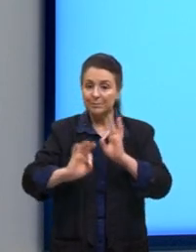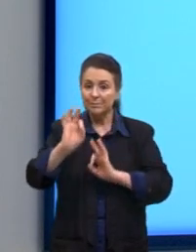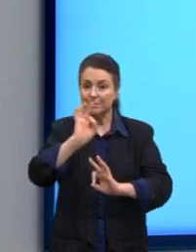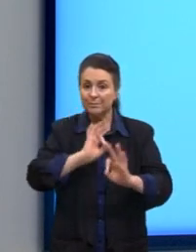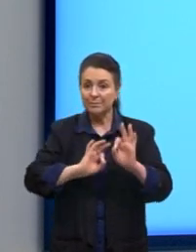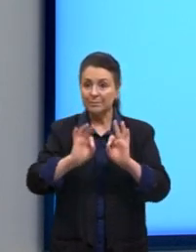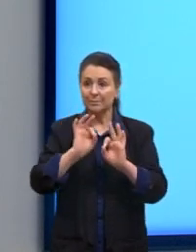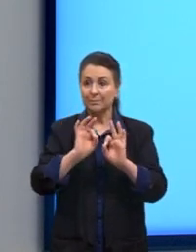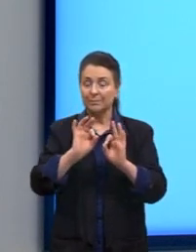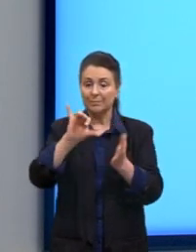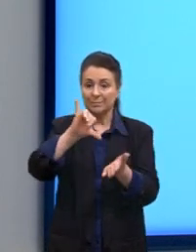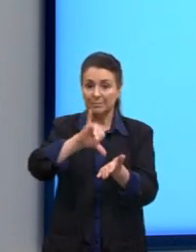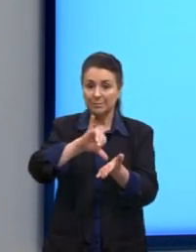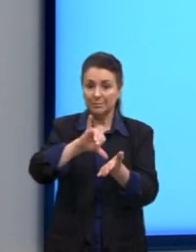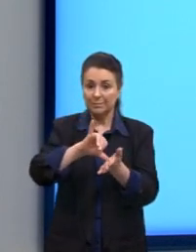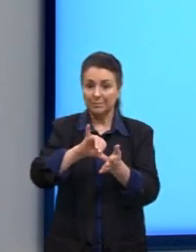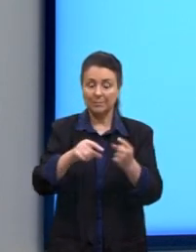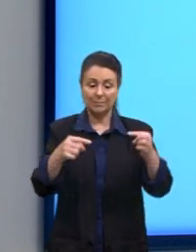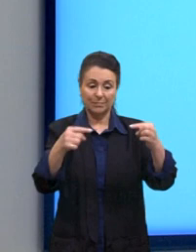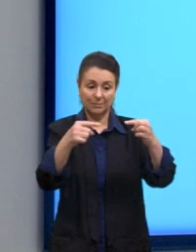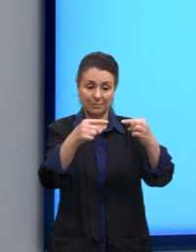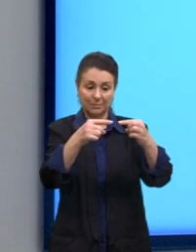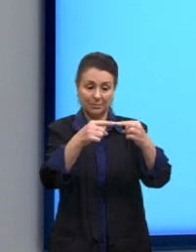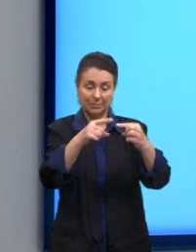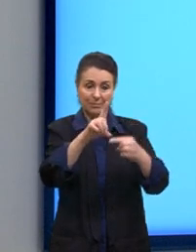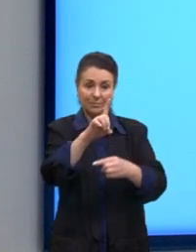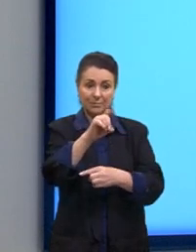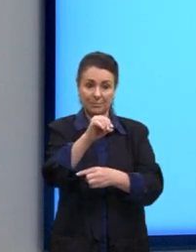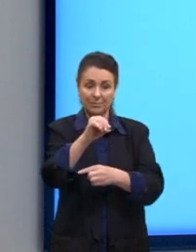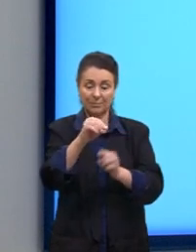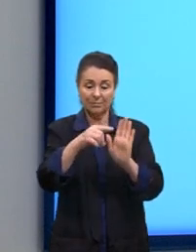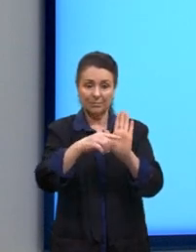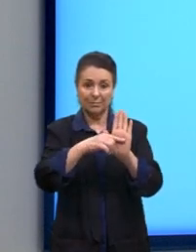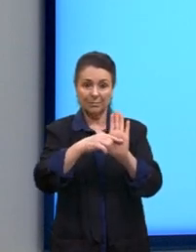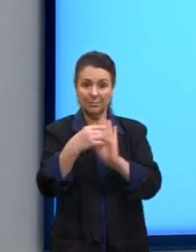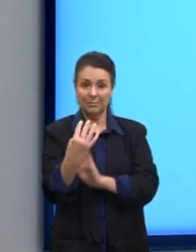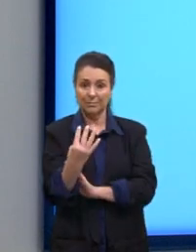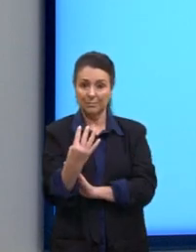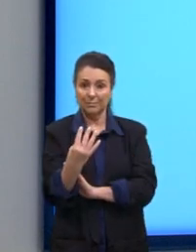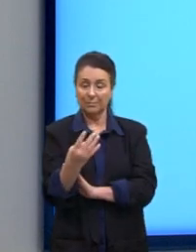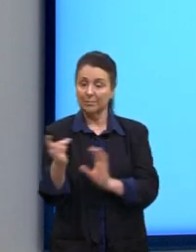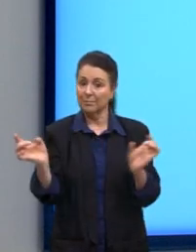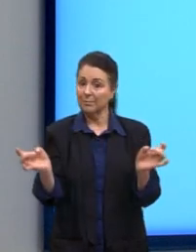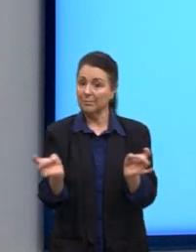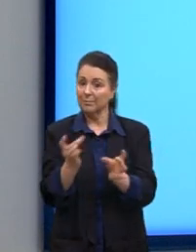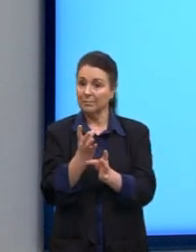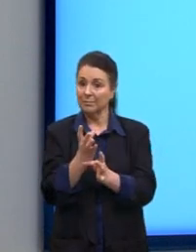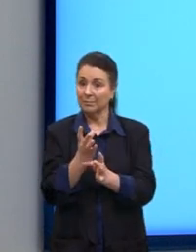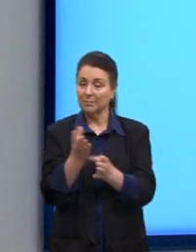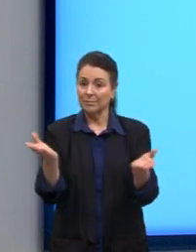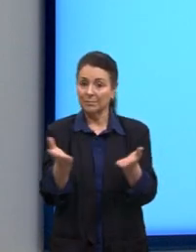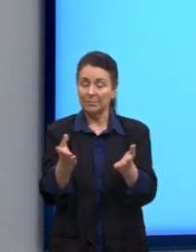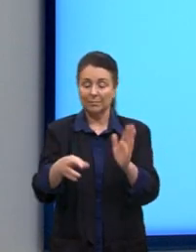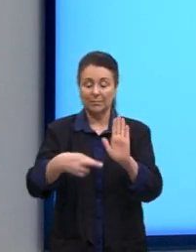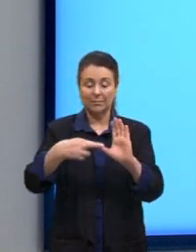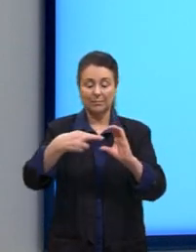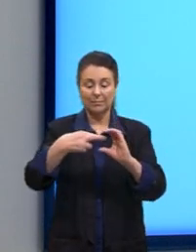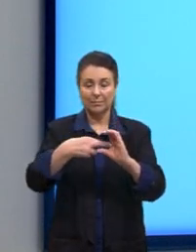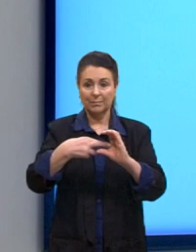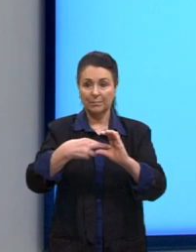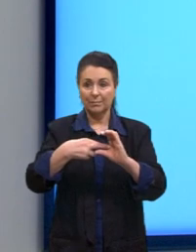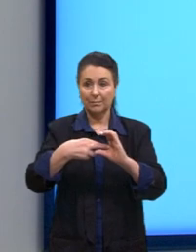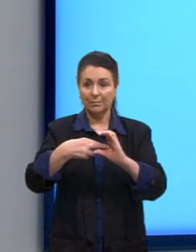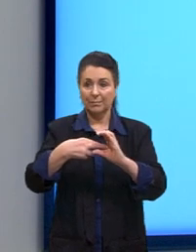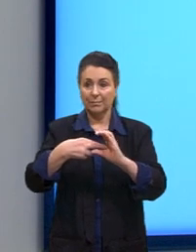centro. É o par ordenado 10 e menos 4. Prontinho. E agora, o raio? O